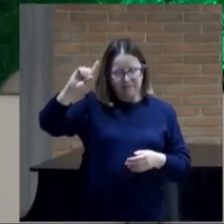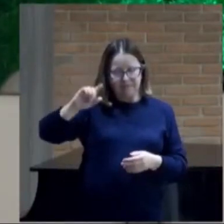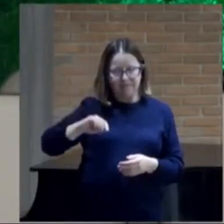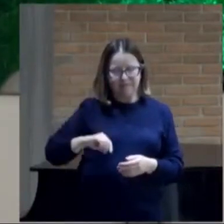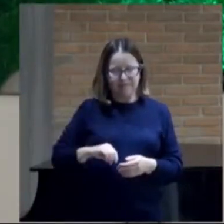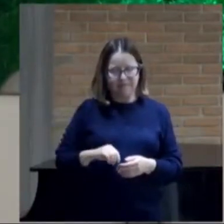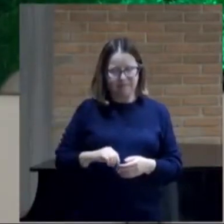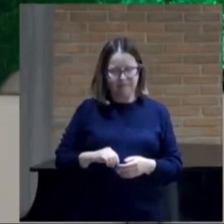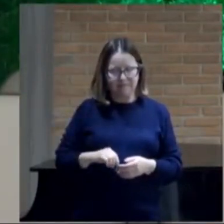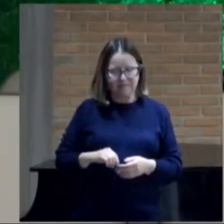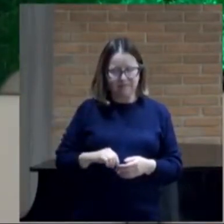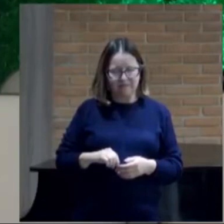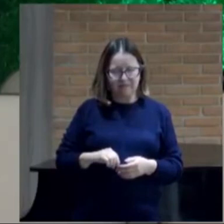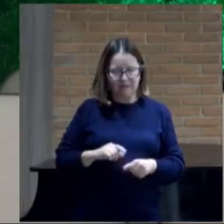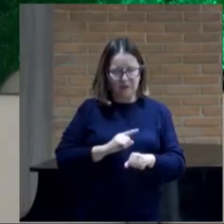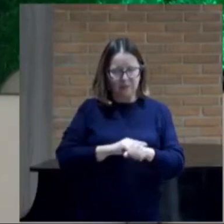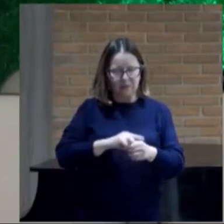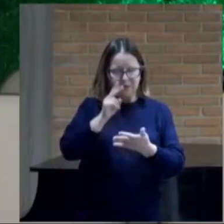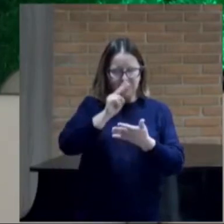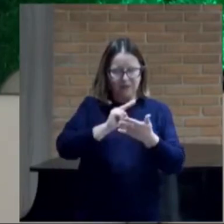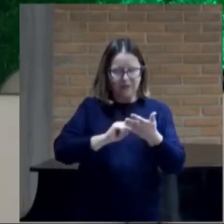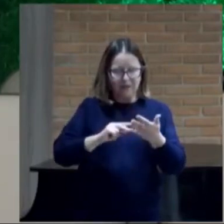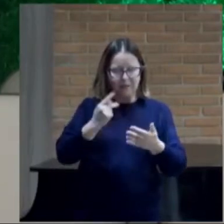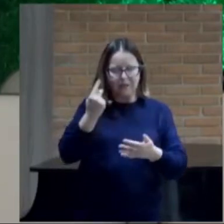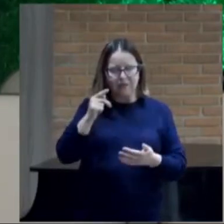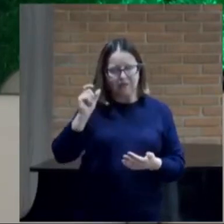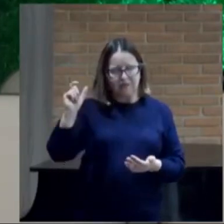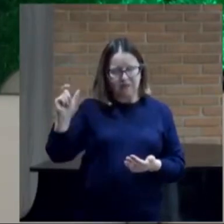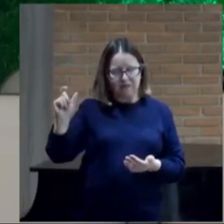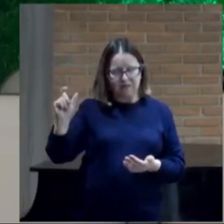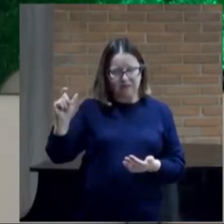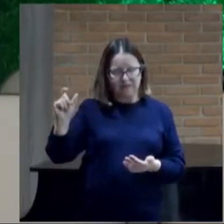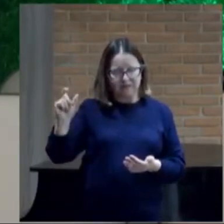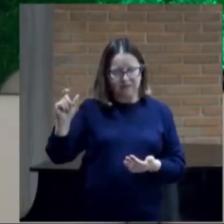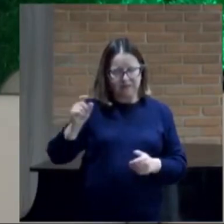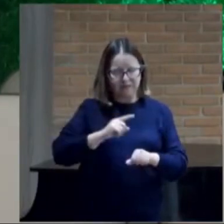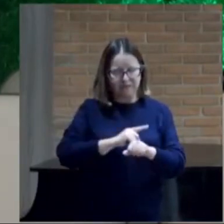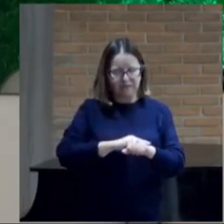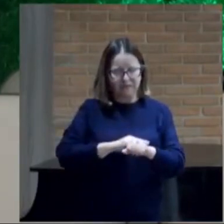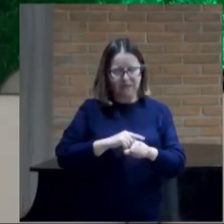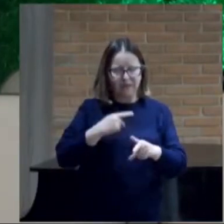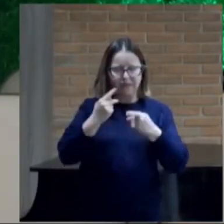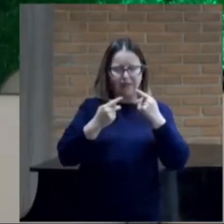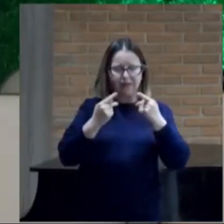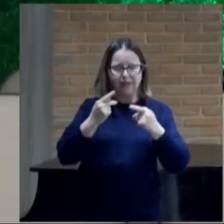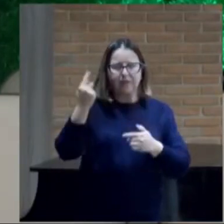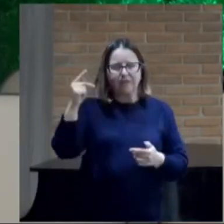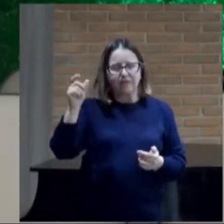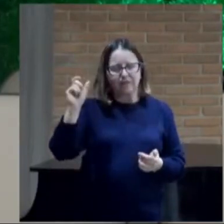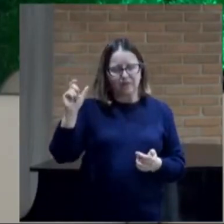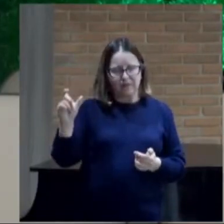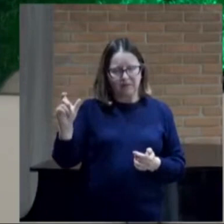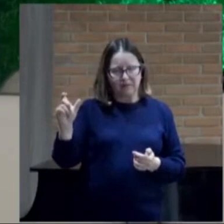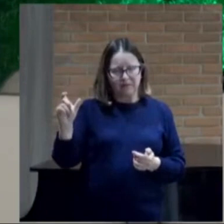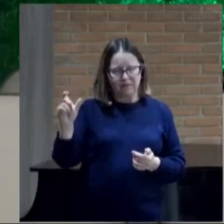lemos a Tua Palavra, ou enquanto falamos a Tua Palavra,